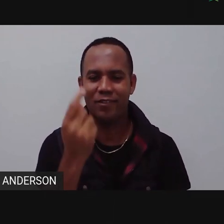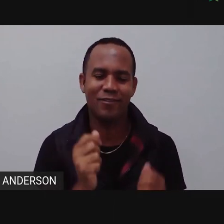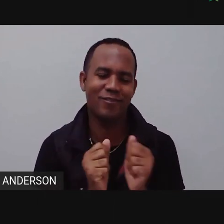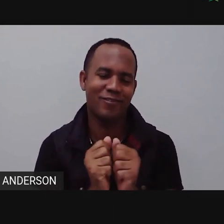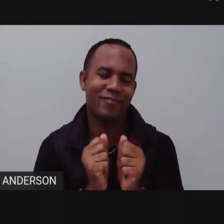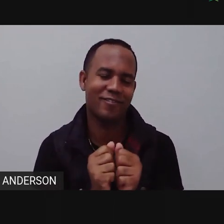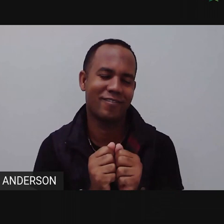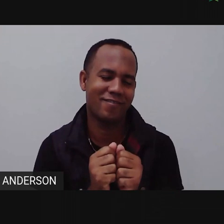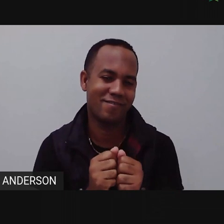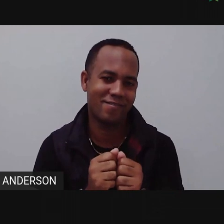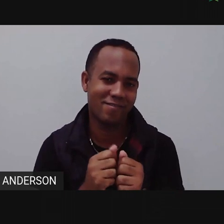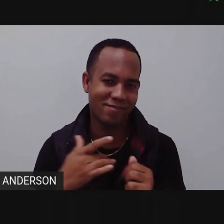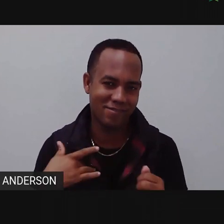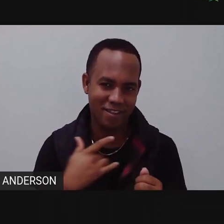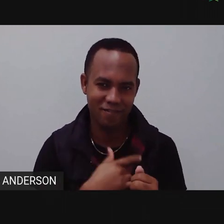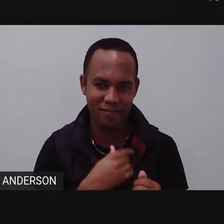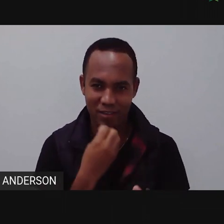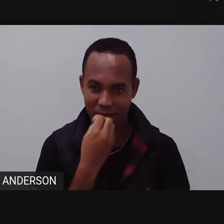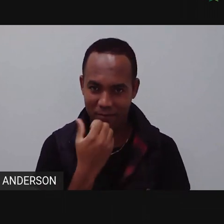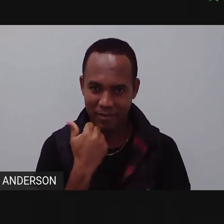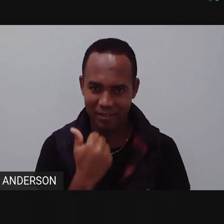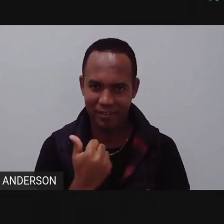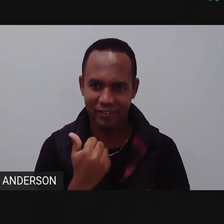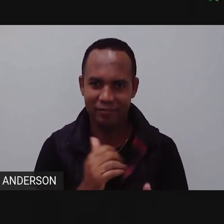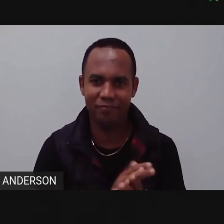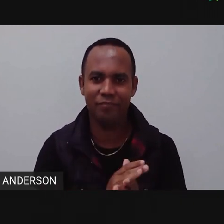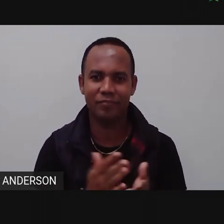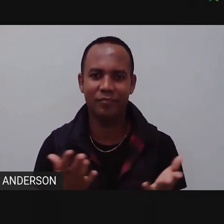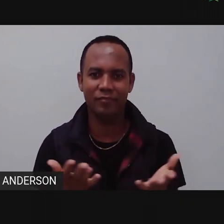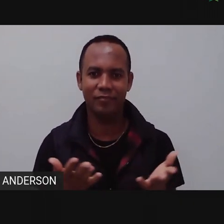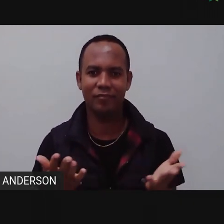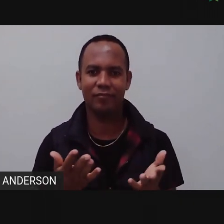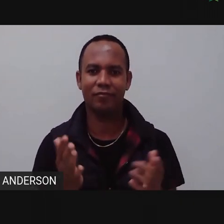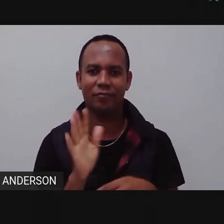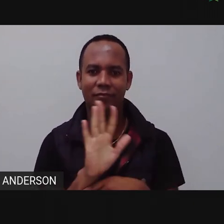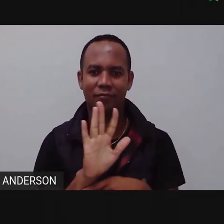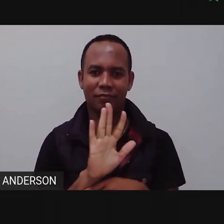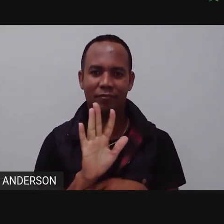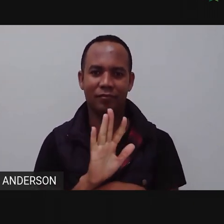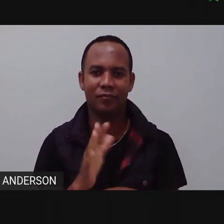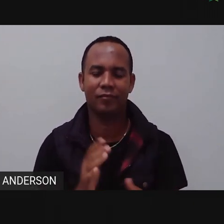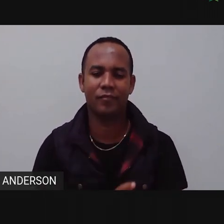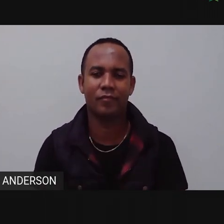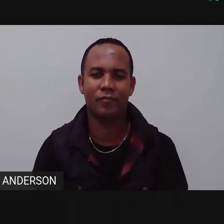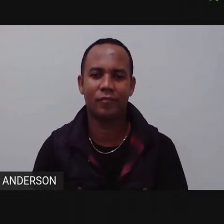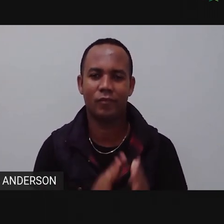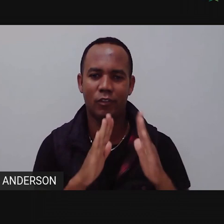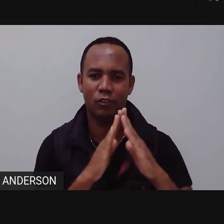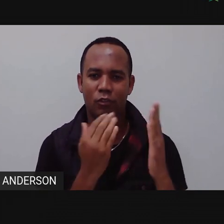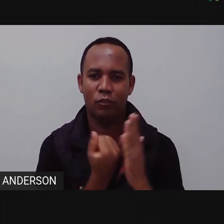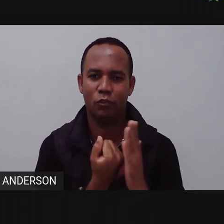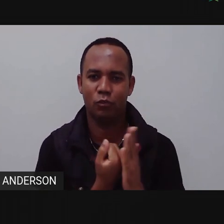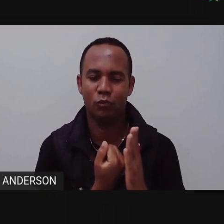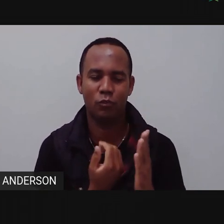guardadinhos aí em casa. Vamos lá para o nosso slide, nossa aula de número